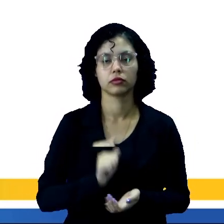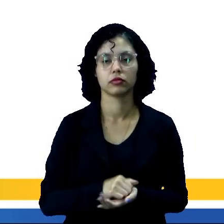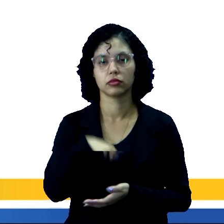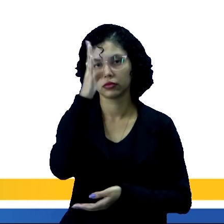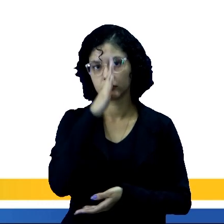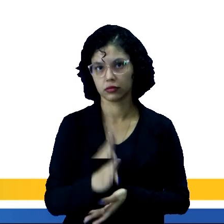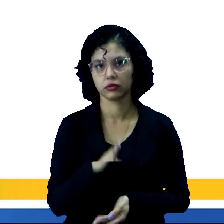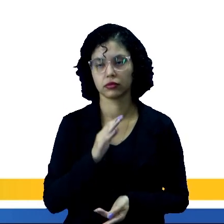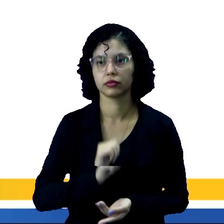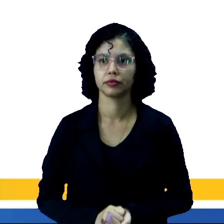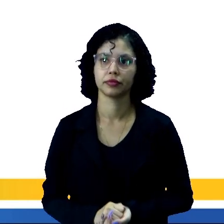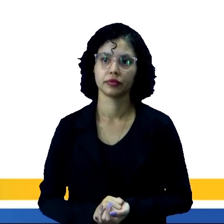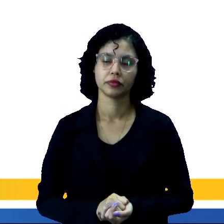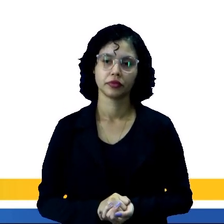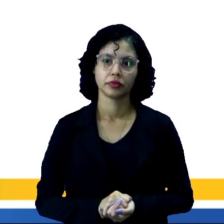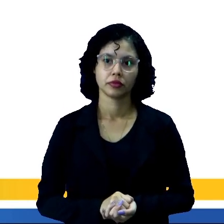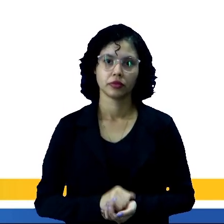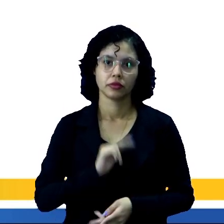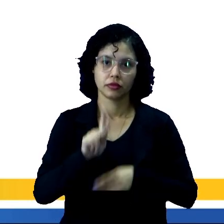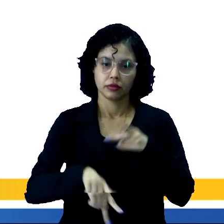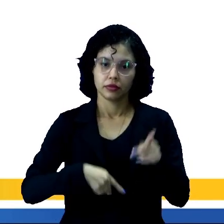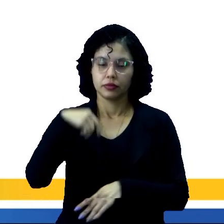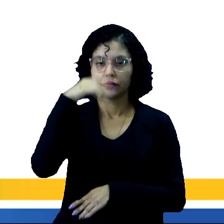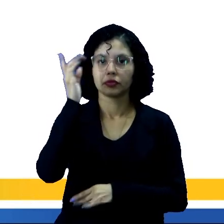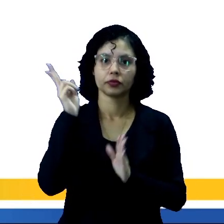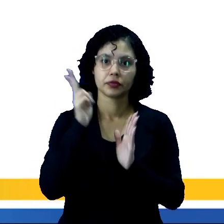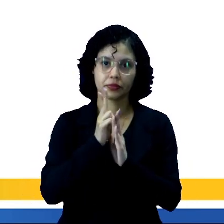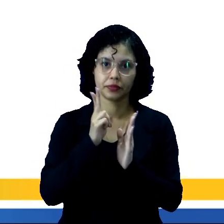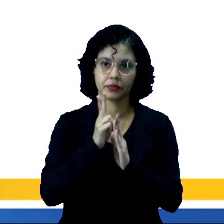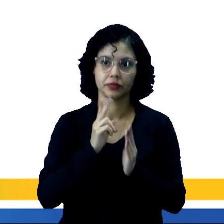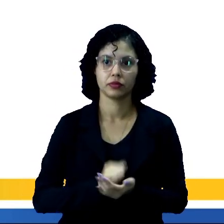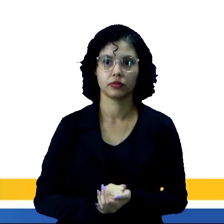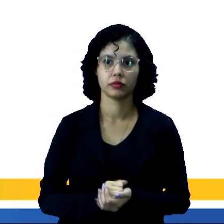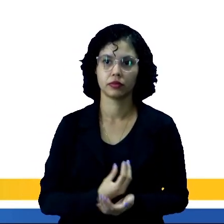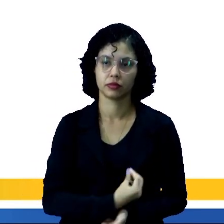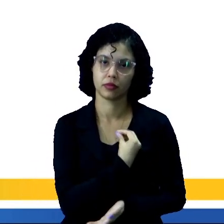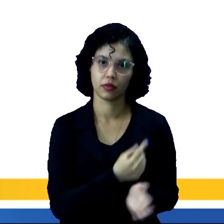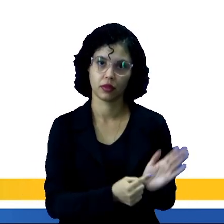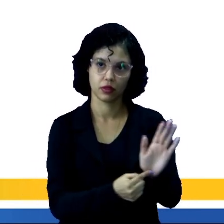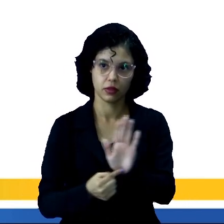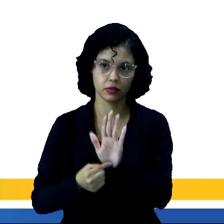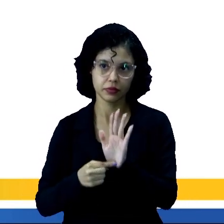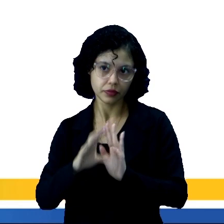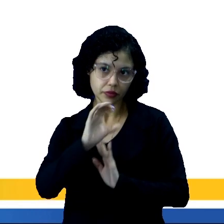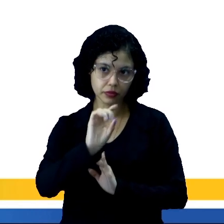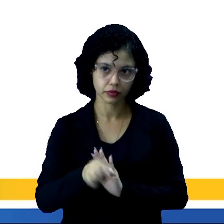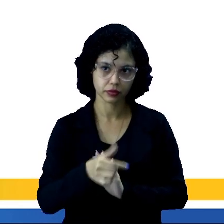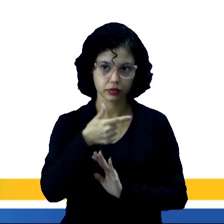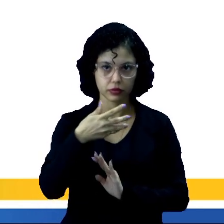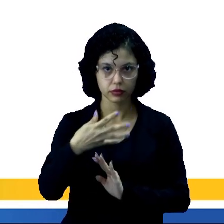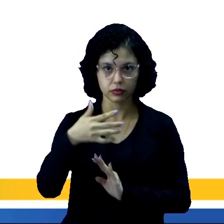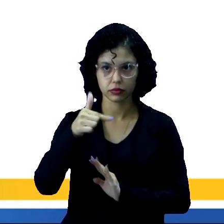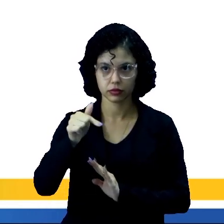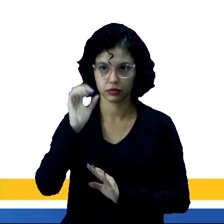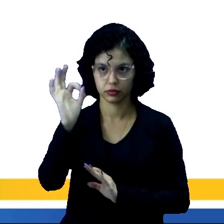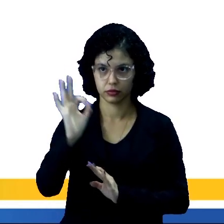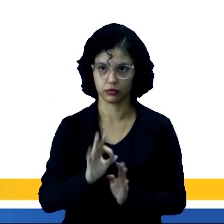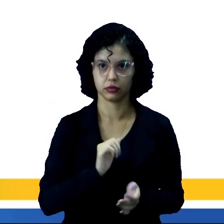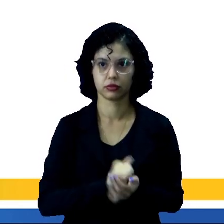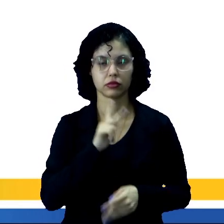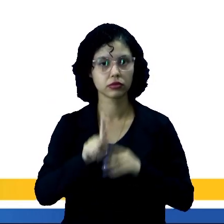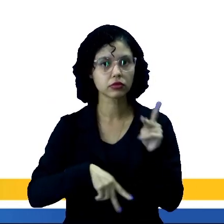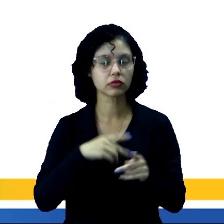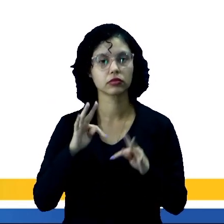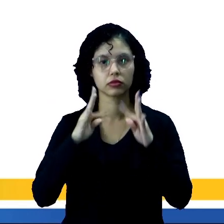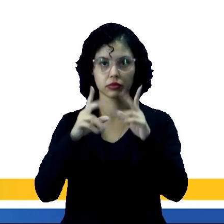brasileira. A população indígena hoje, ela representa apenas 0,47% do total da